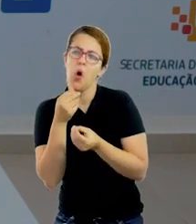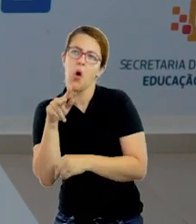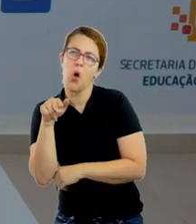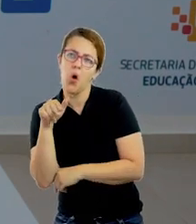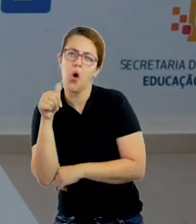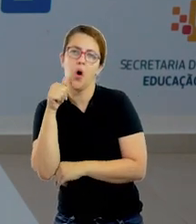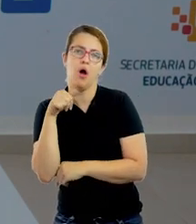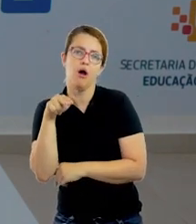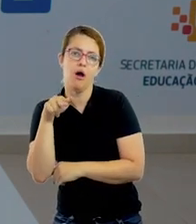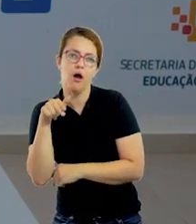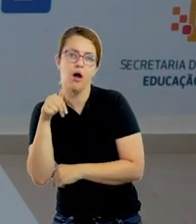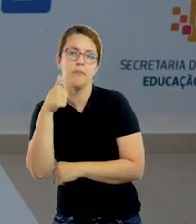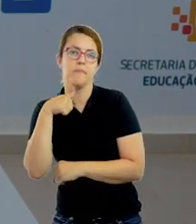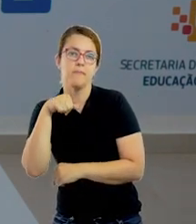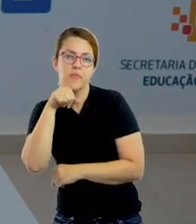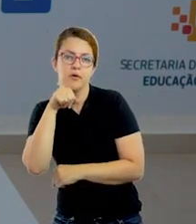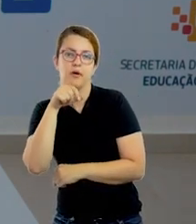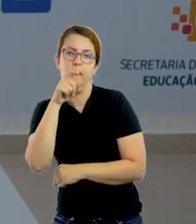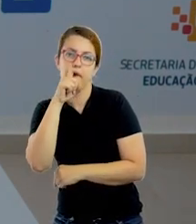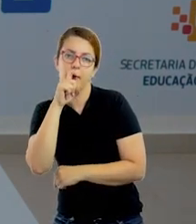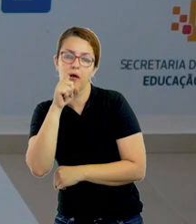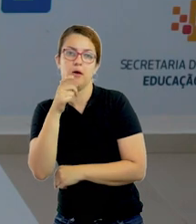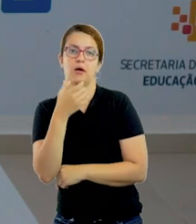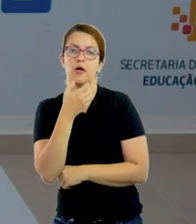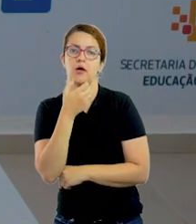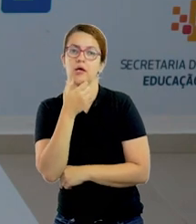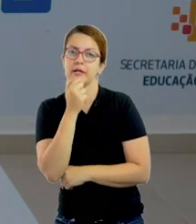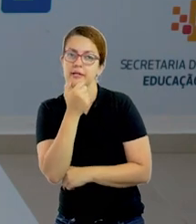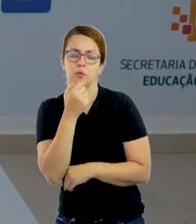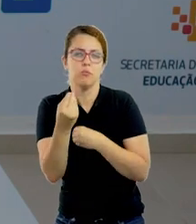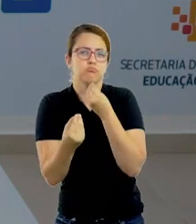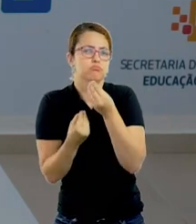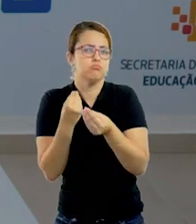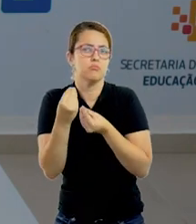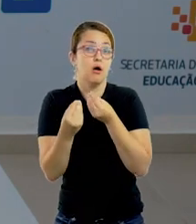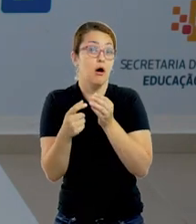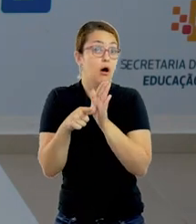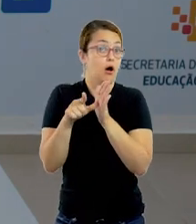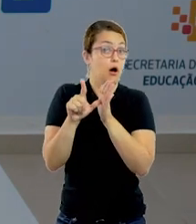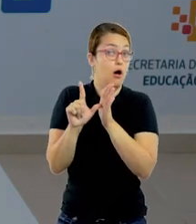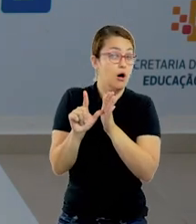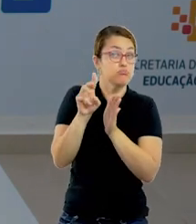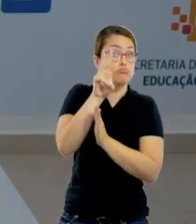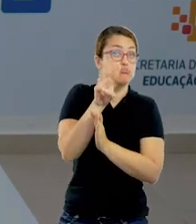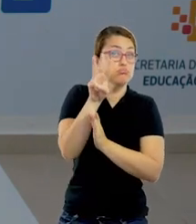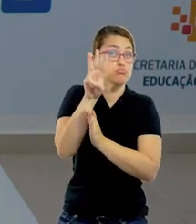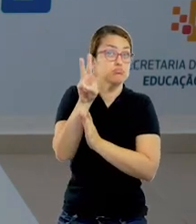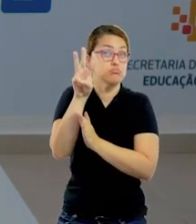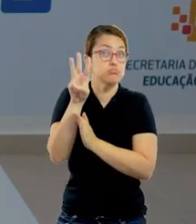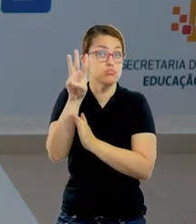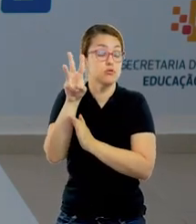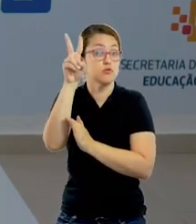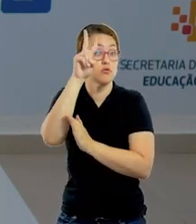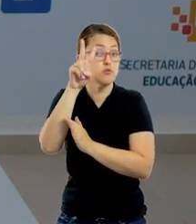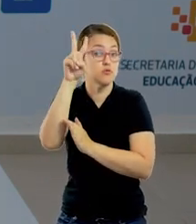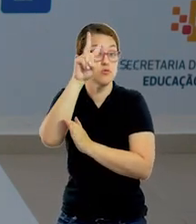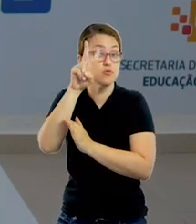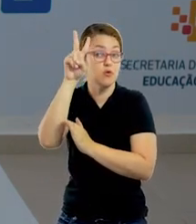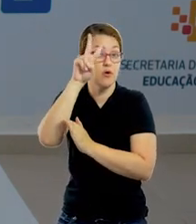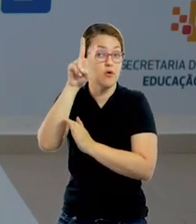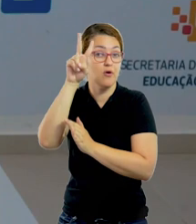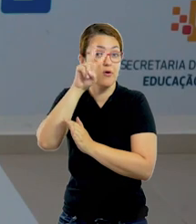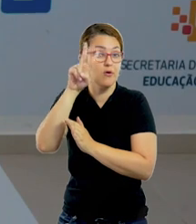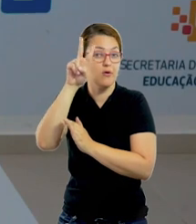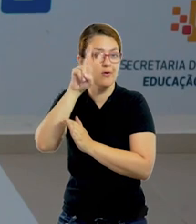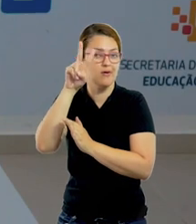irmã, pai, mãe em inglês. Antes de tudo, vamos acessar o link para ver a história do The Lion King, que é